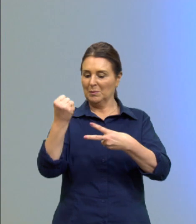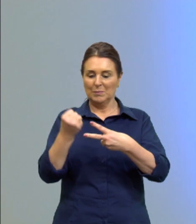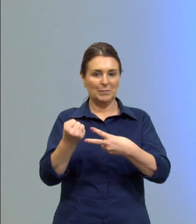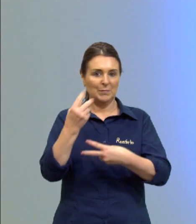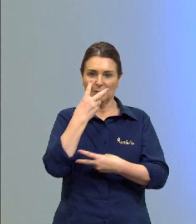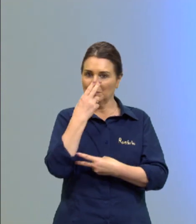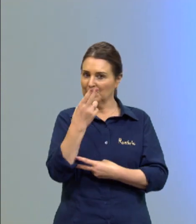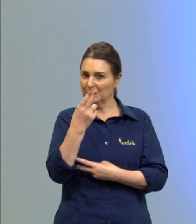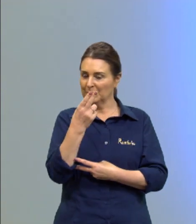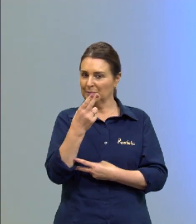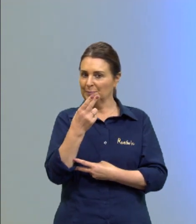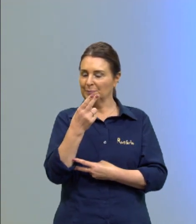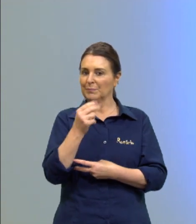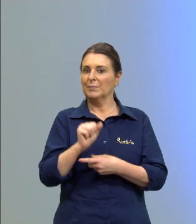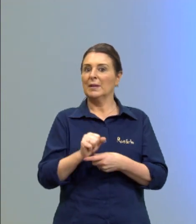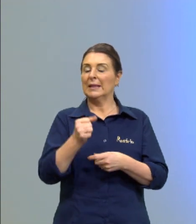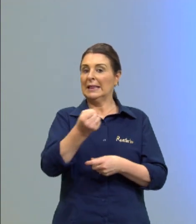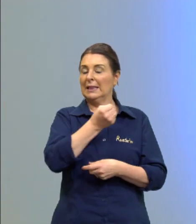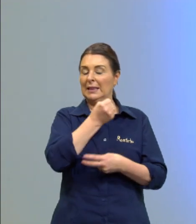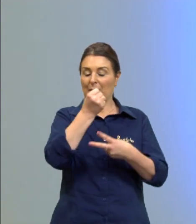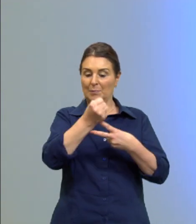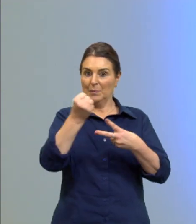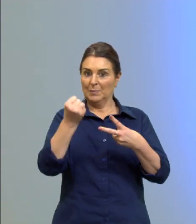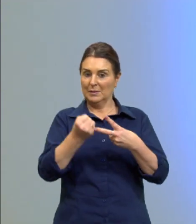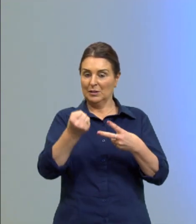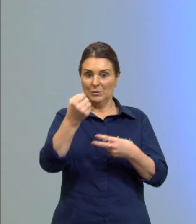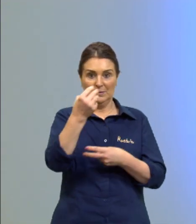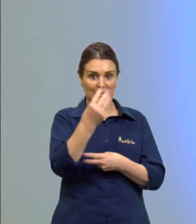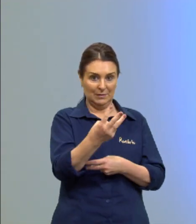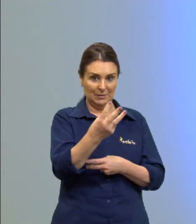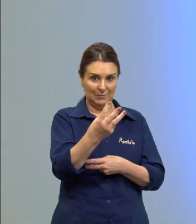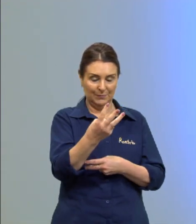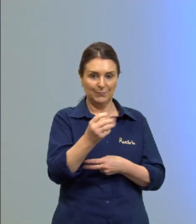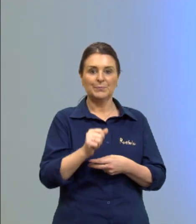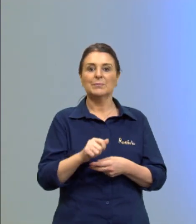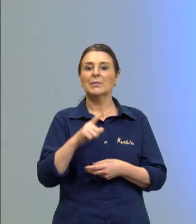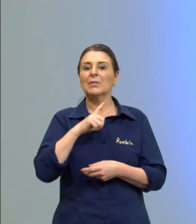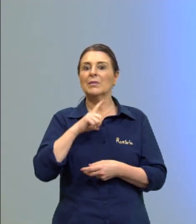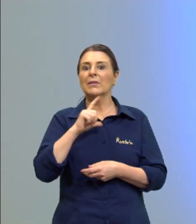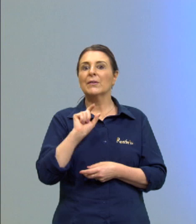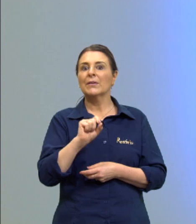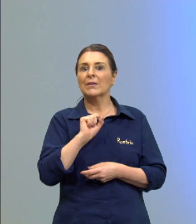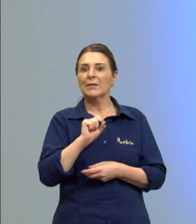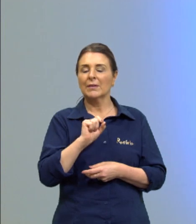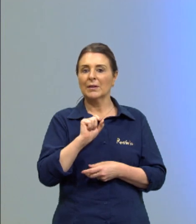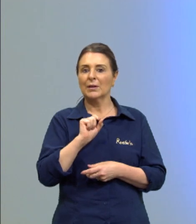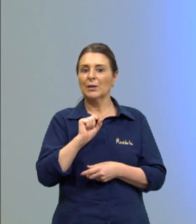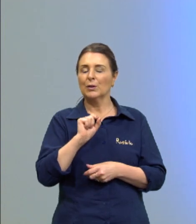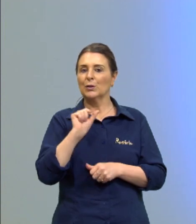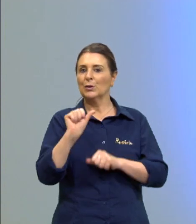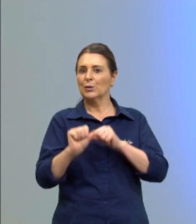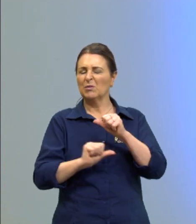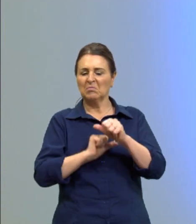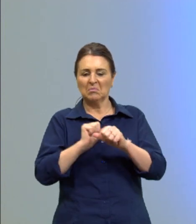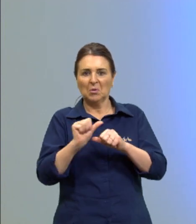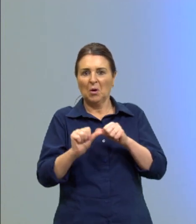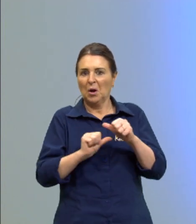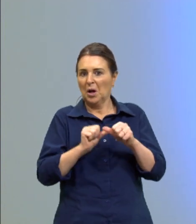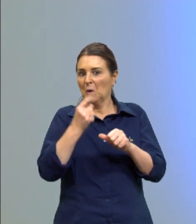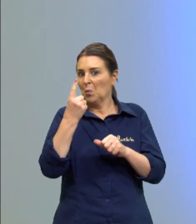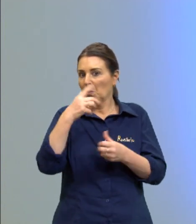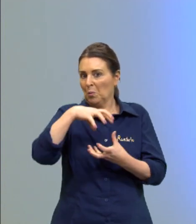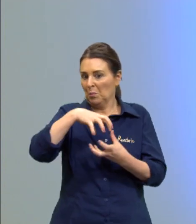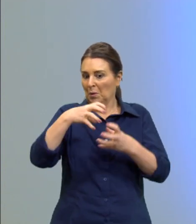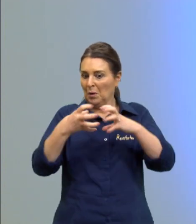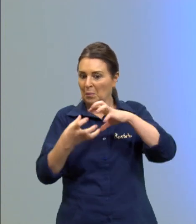na probabilidade de três na opção três eu tenho que passar aleatoriamente uma bola